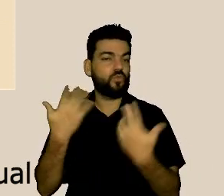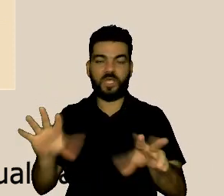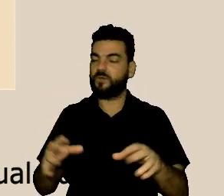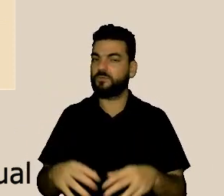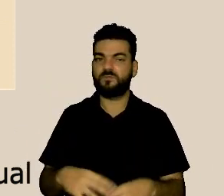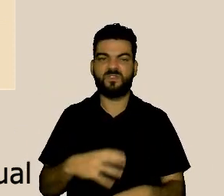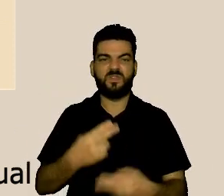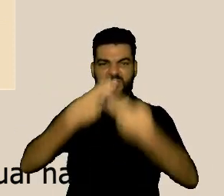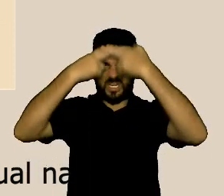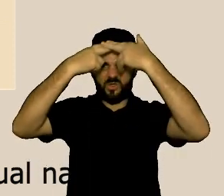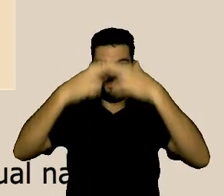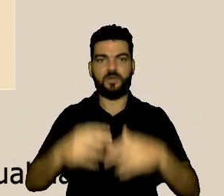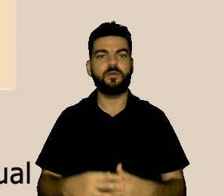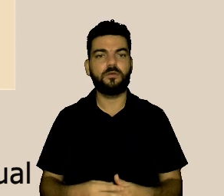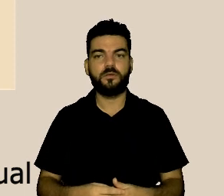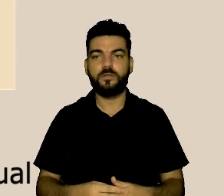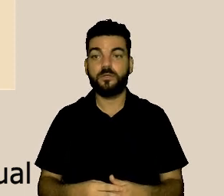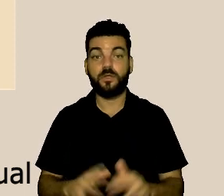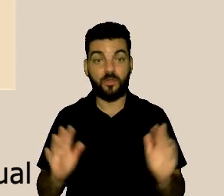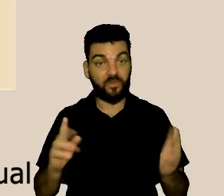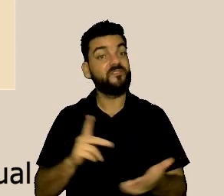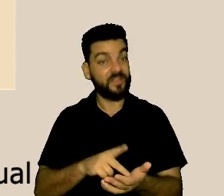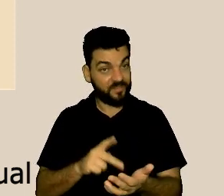isso é muito real